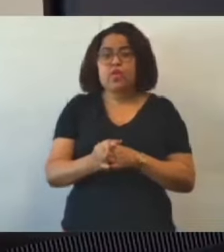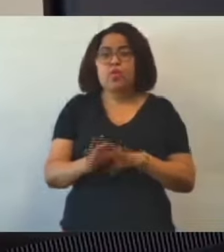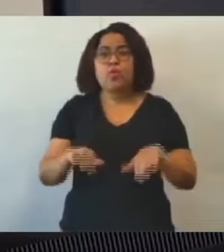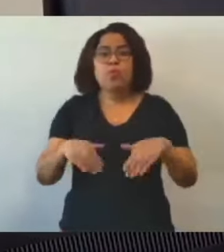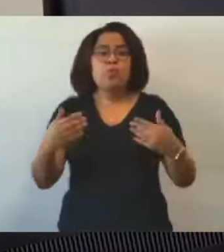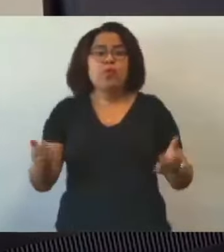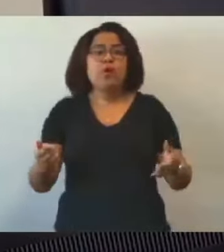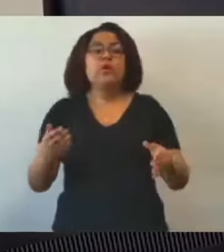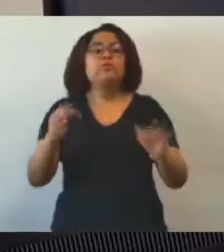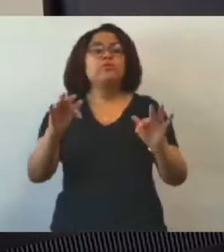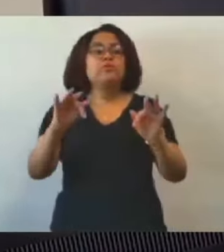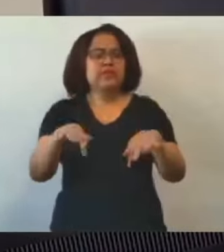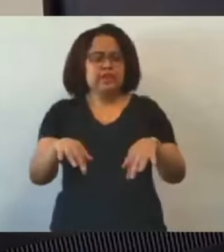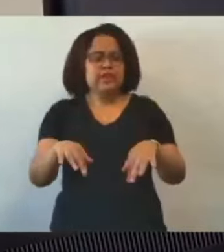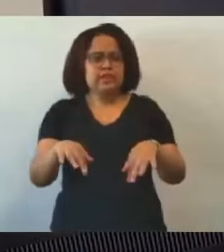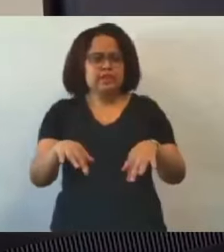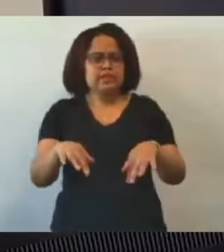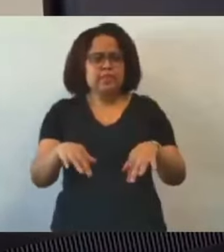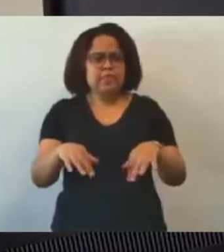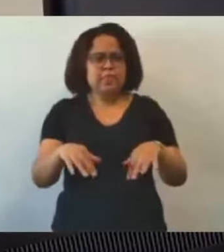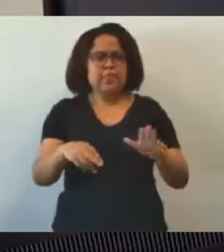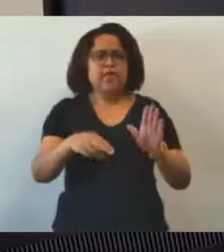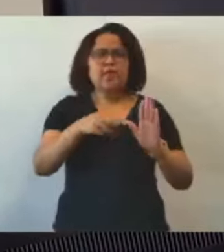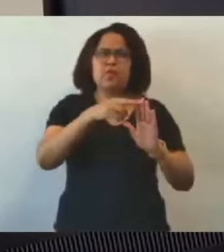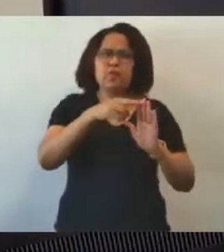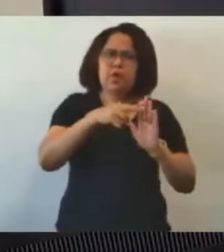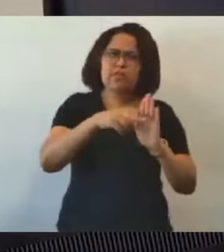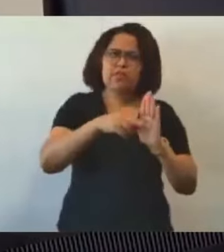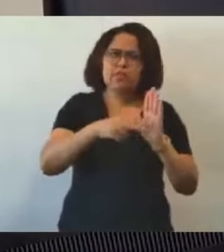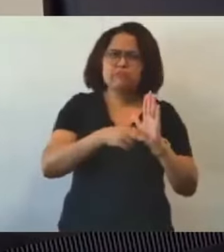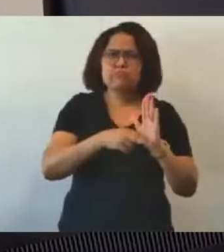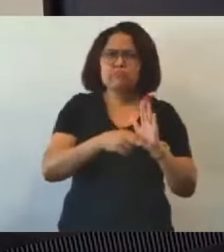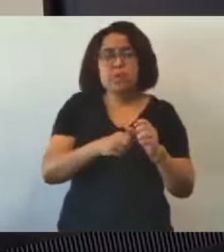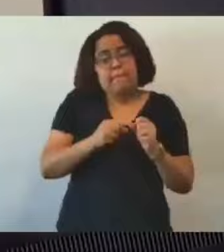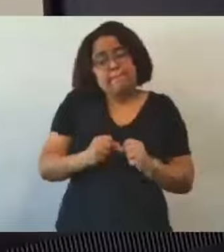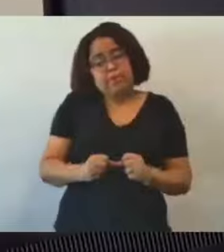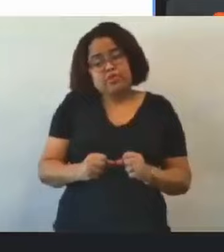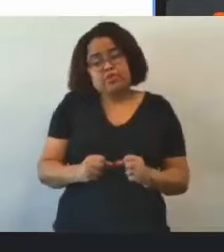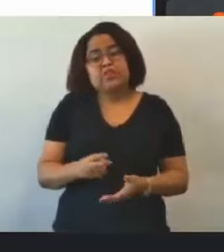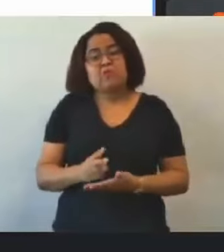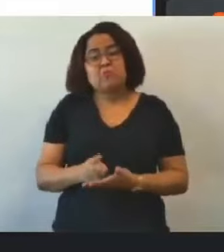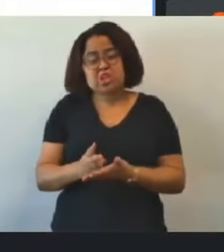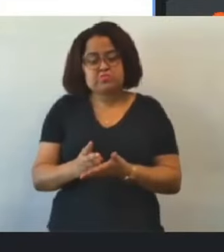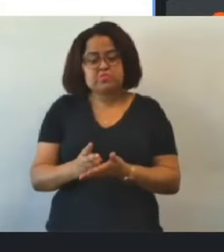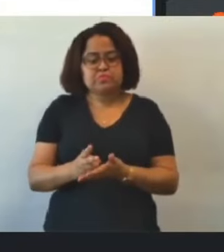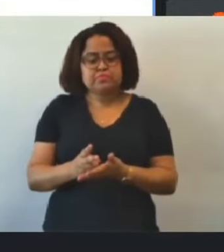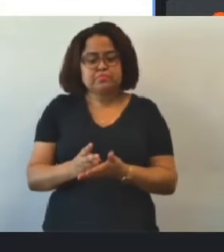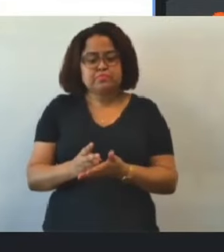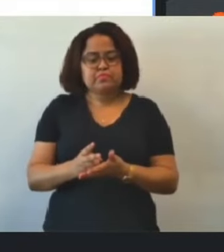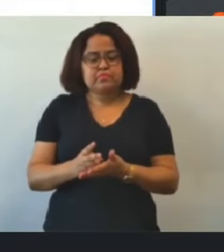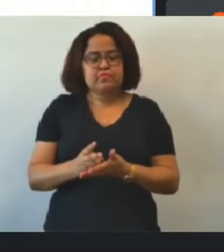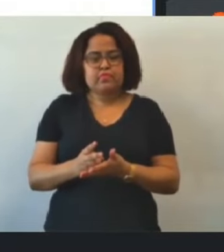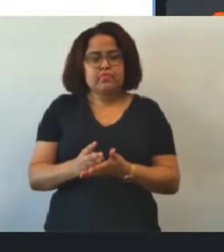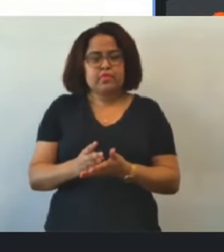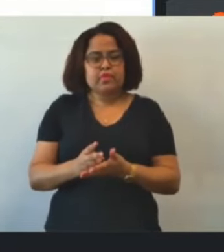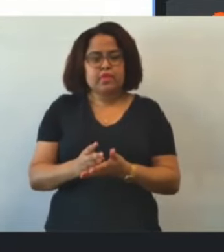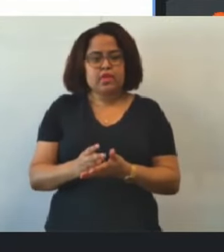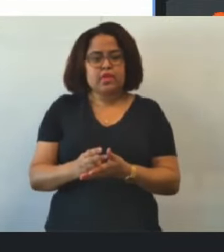chamar esse relatório, de repente, o mesmo, e finalizar. Então, podemos mexer no relatório aí.